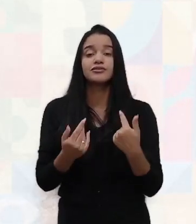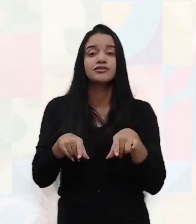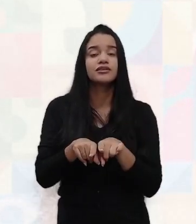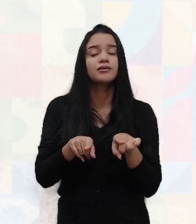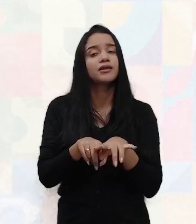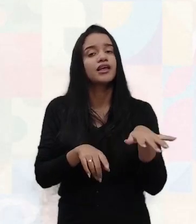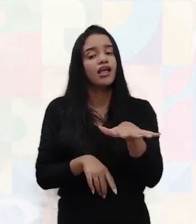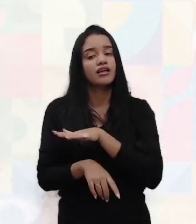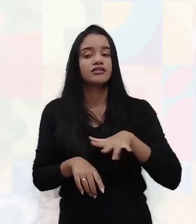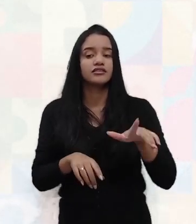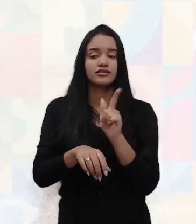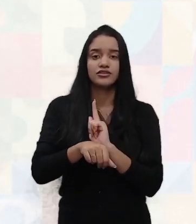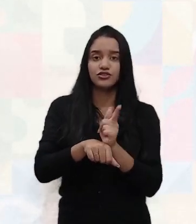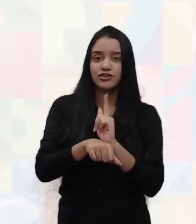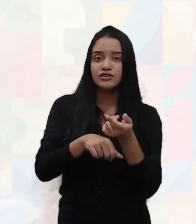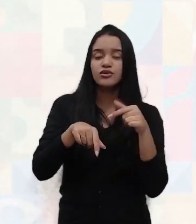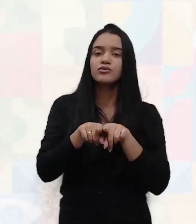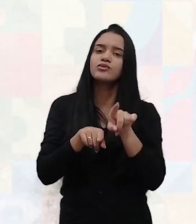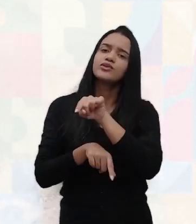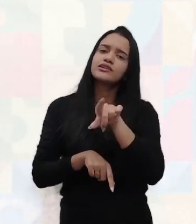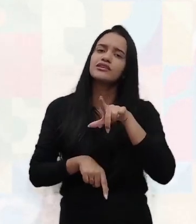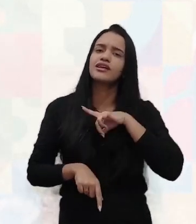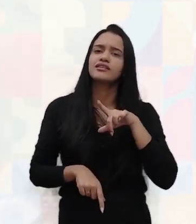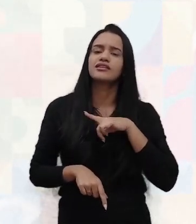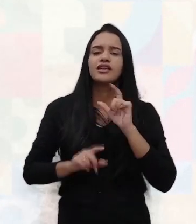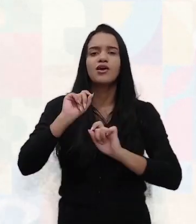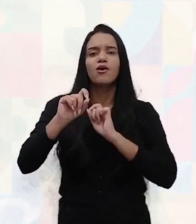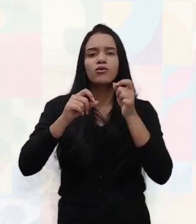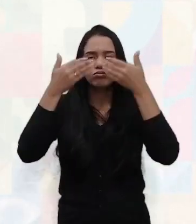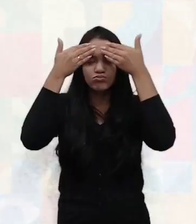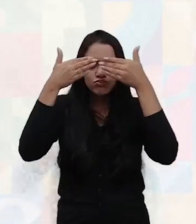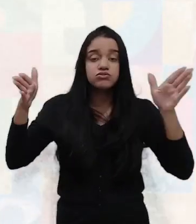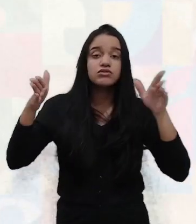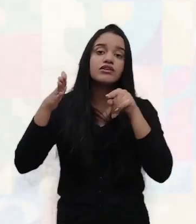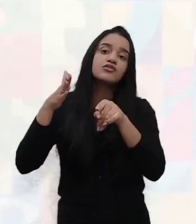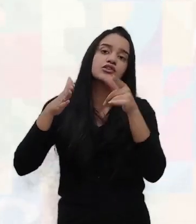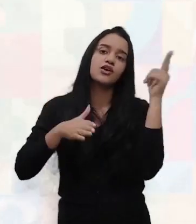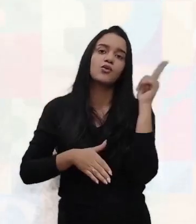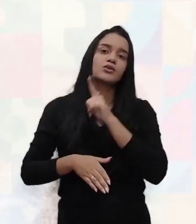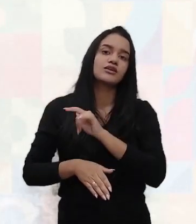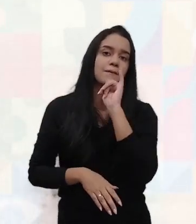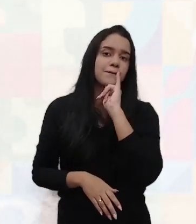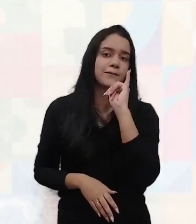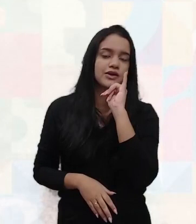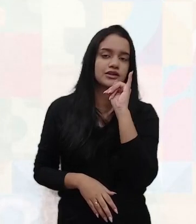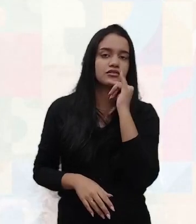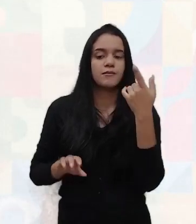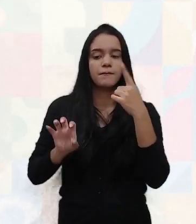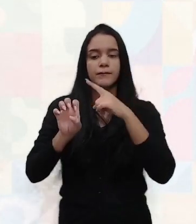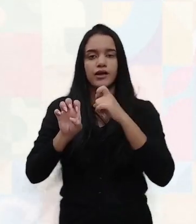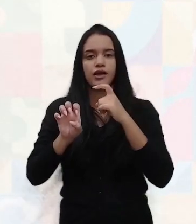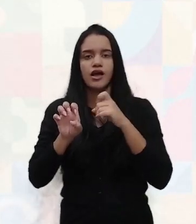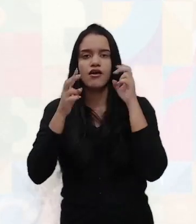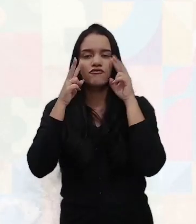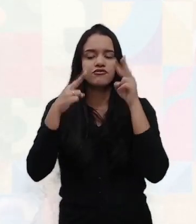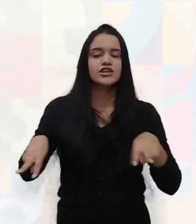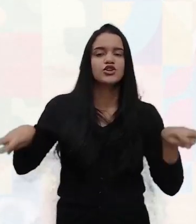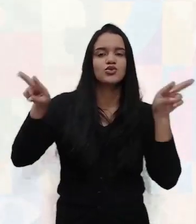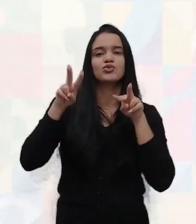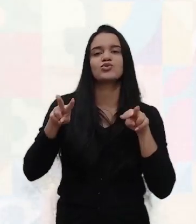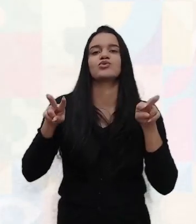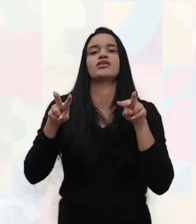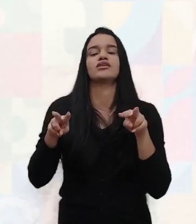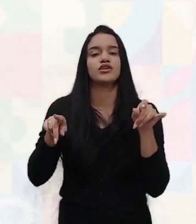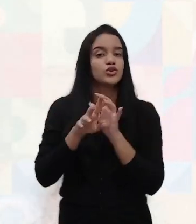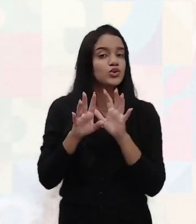mais gerencial permite que você tenha um escopo mais abrangente, que você consiga, por exemplo, se for empreender, visualizar toda